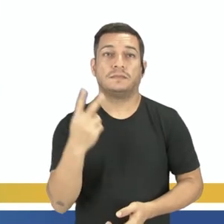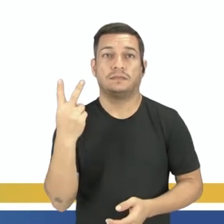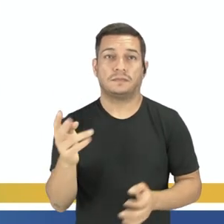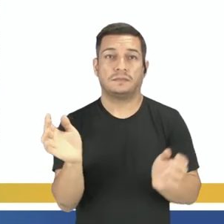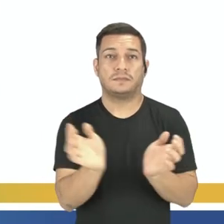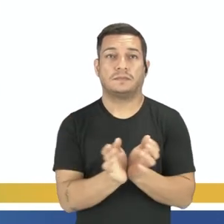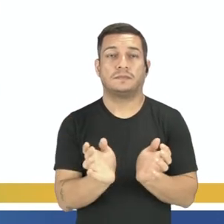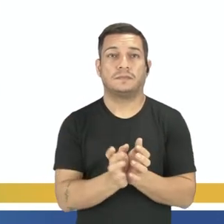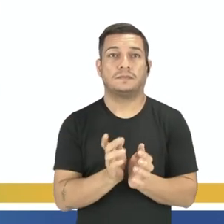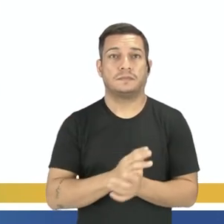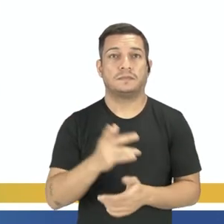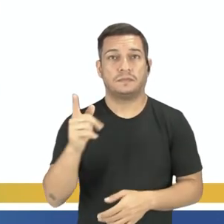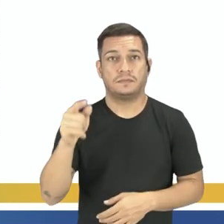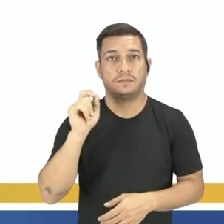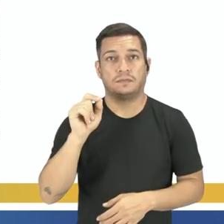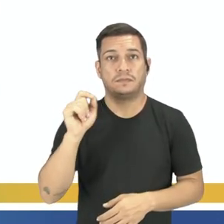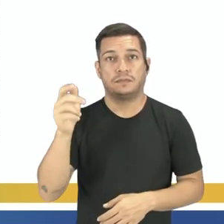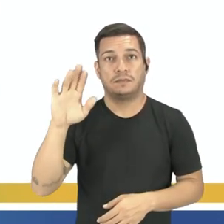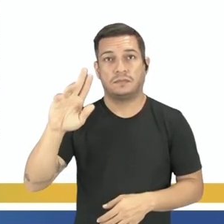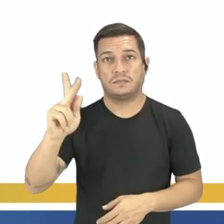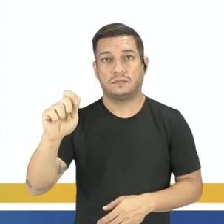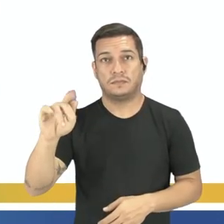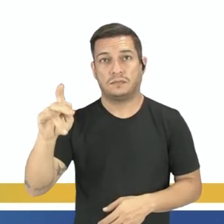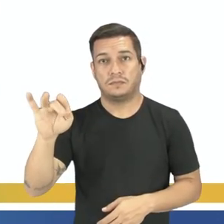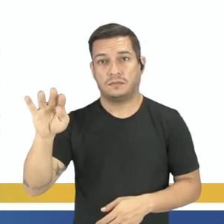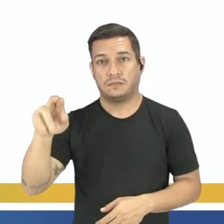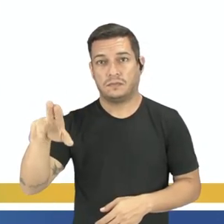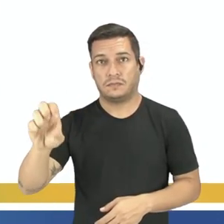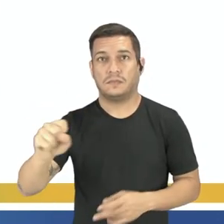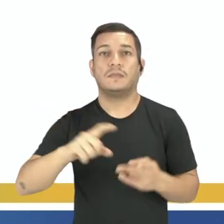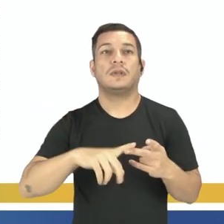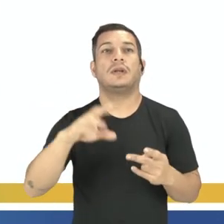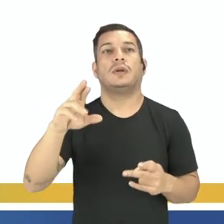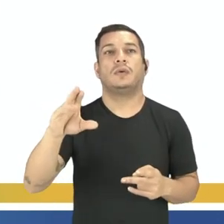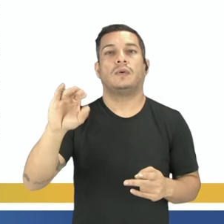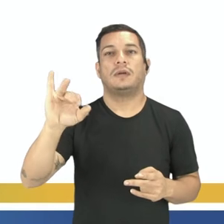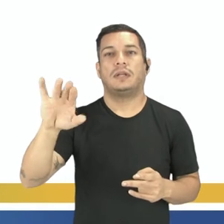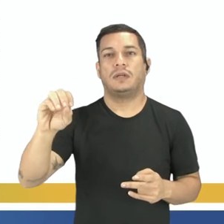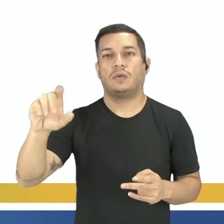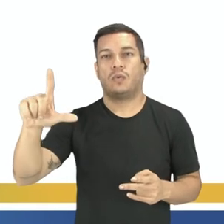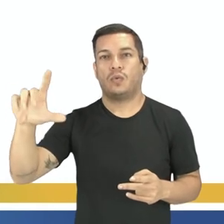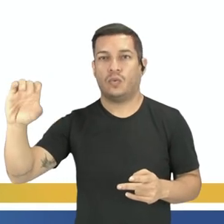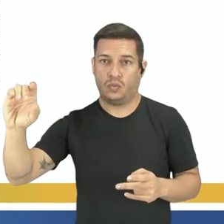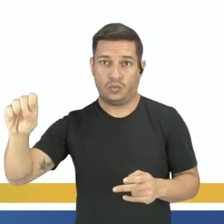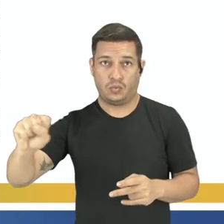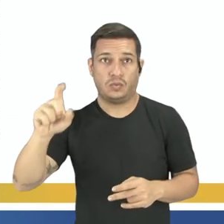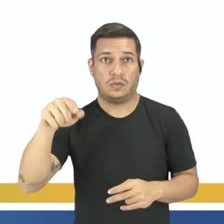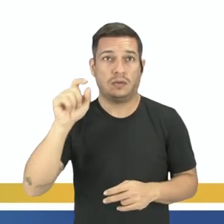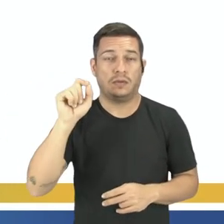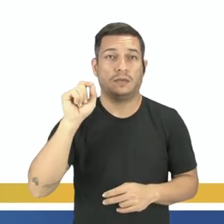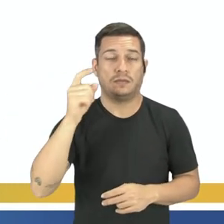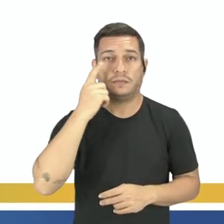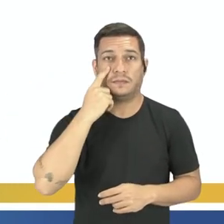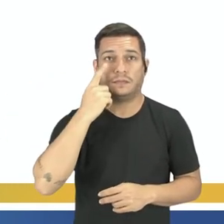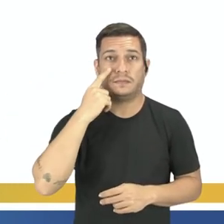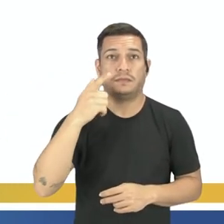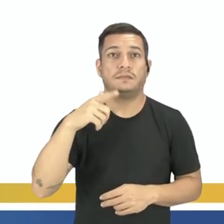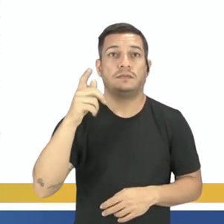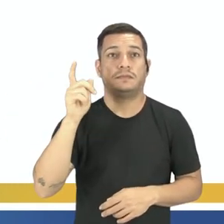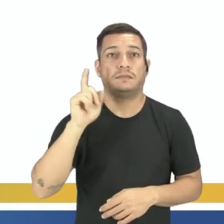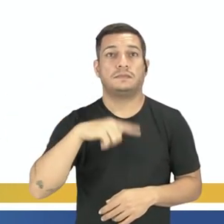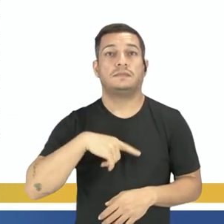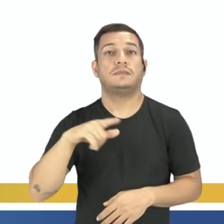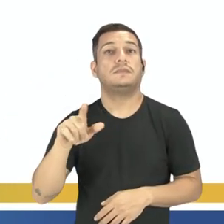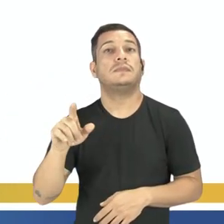Os dois grupos protagonistas eram os chapitones e os crioulos. Os protagonistas. Olhada no segundo momento aí.